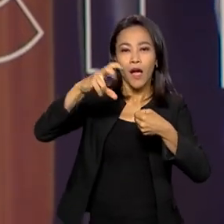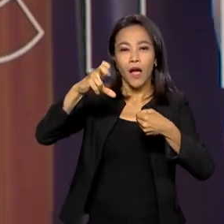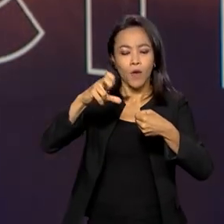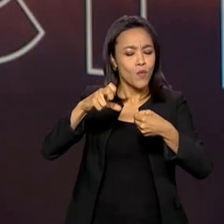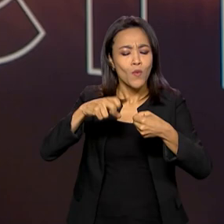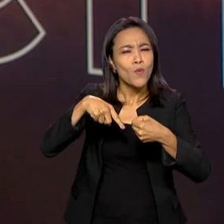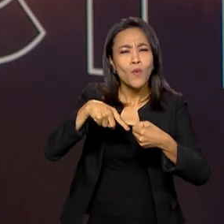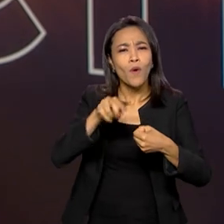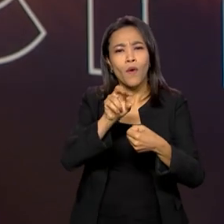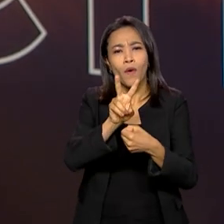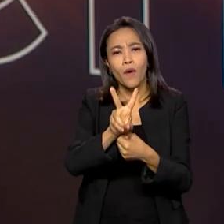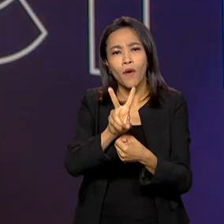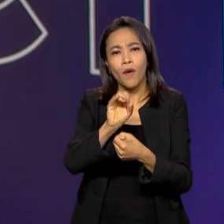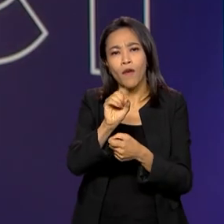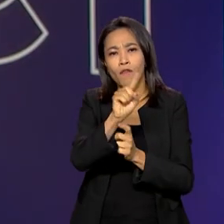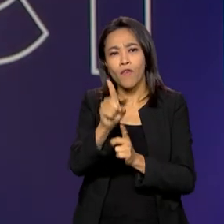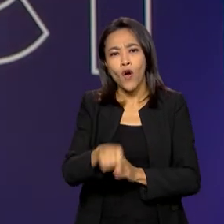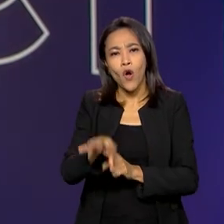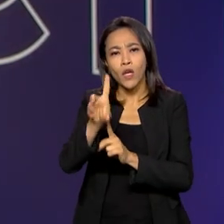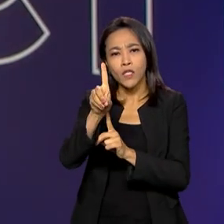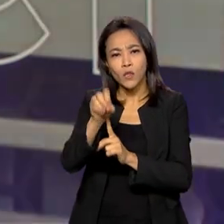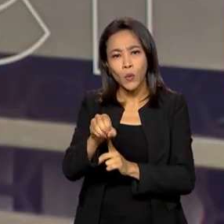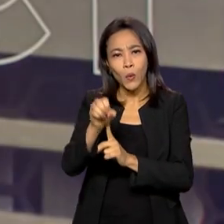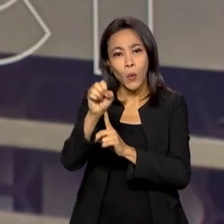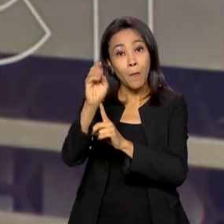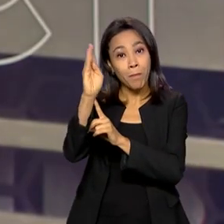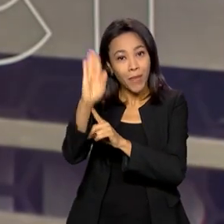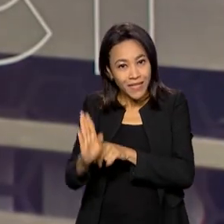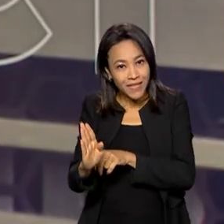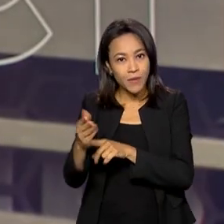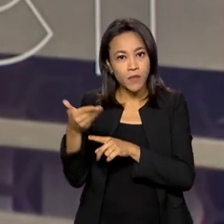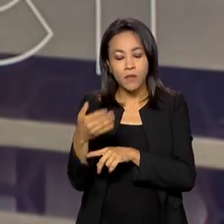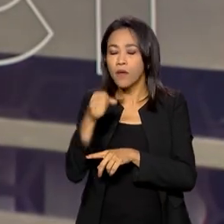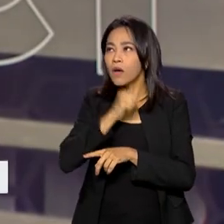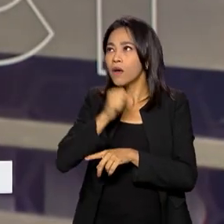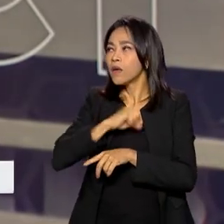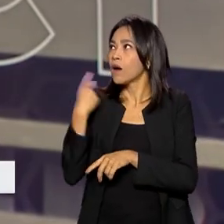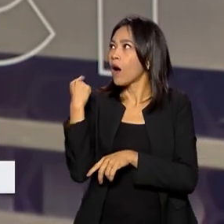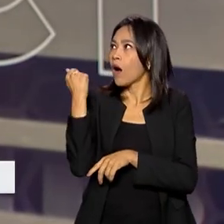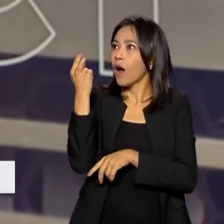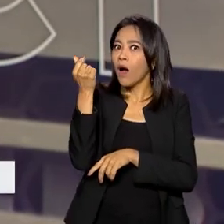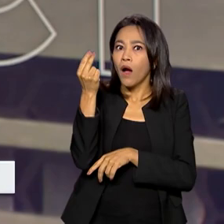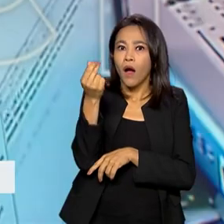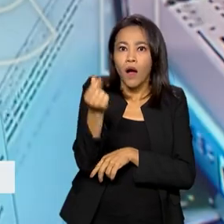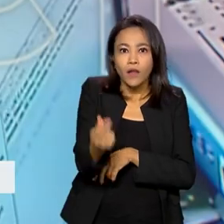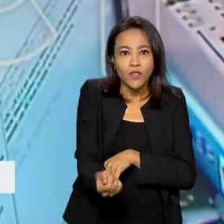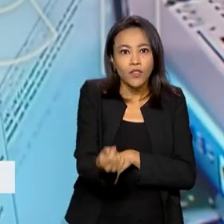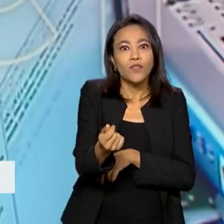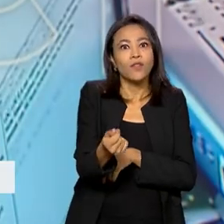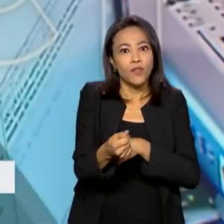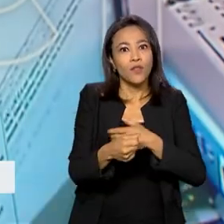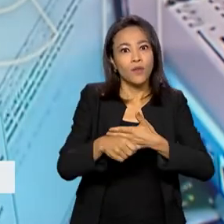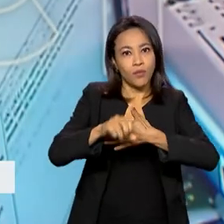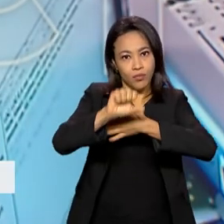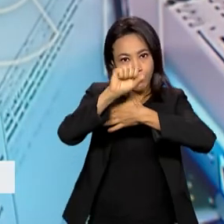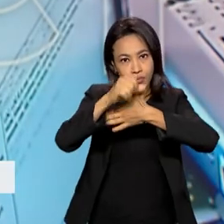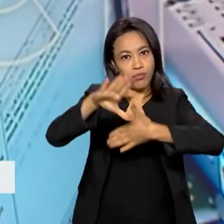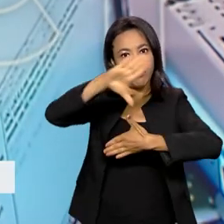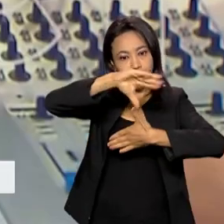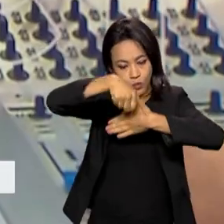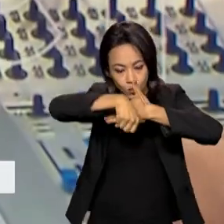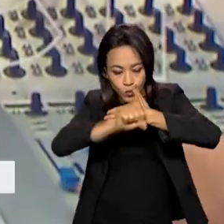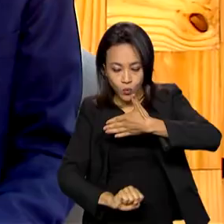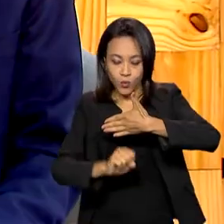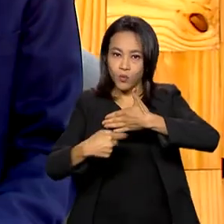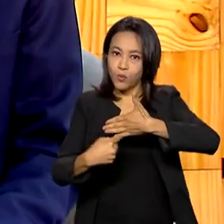o programa de rádio mais longevo da nossa história, é o mais longevo do Ministério Sul, e um dos mais